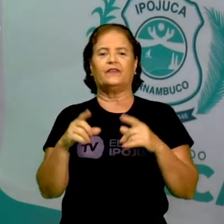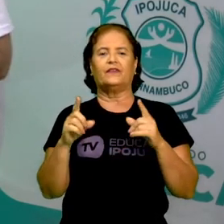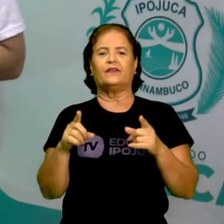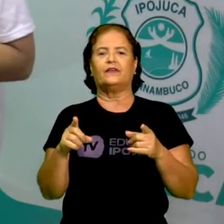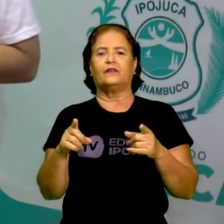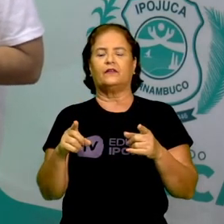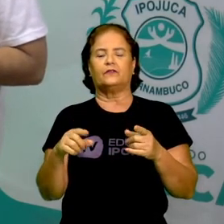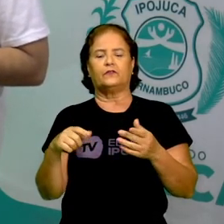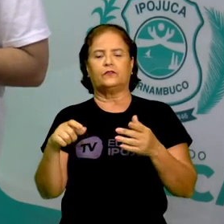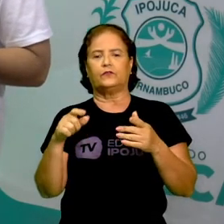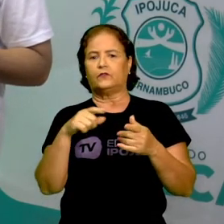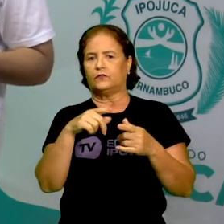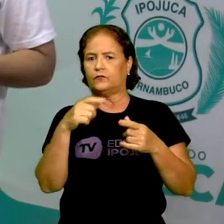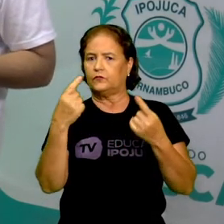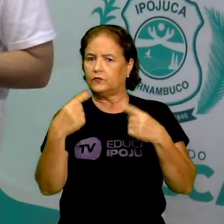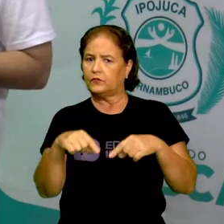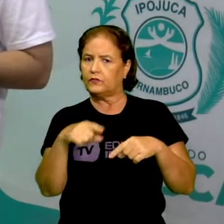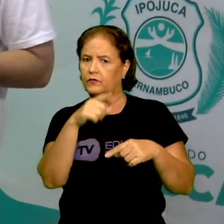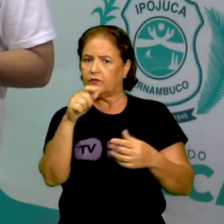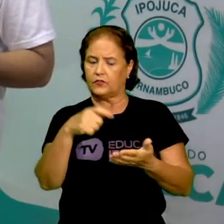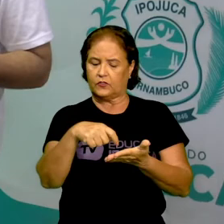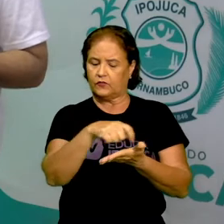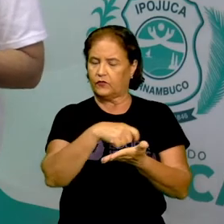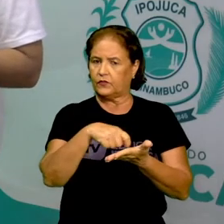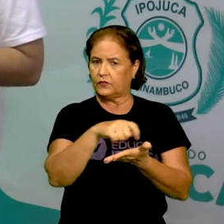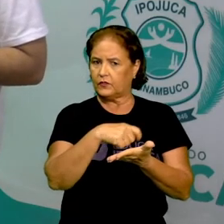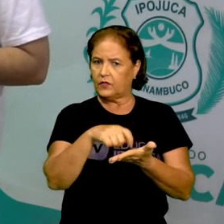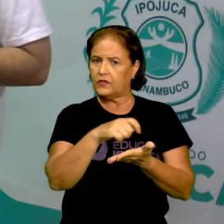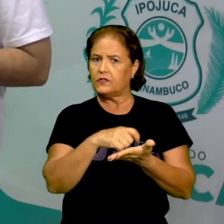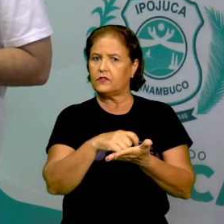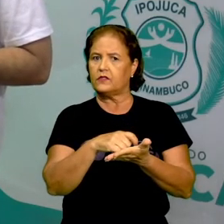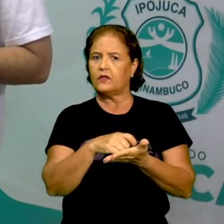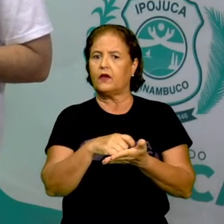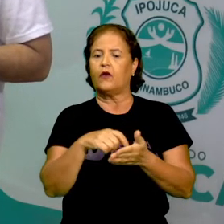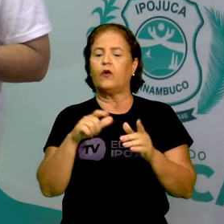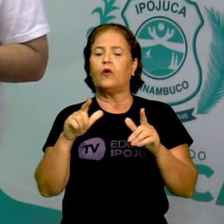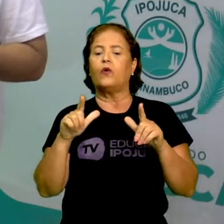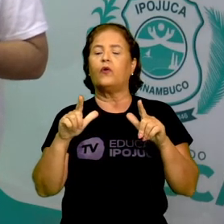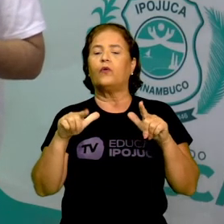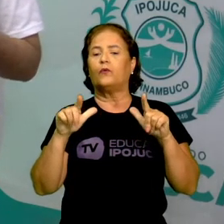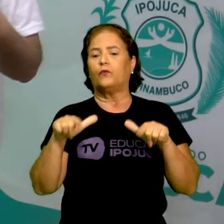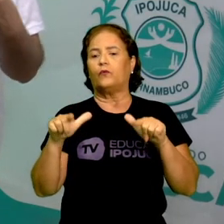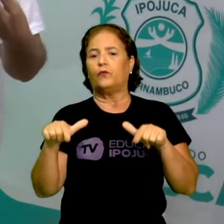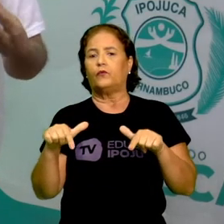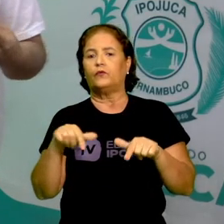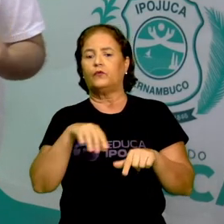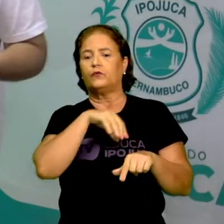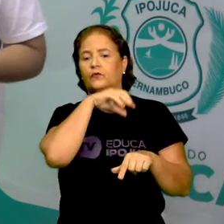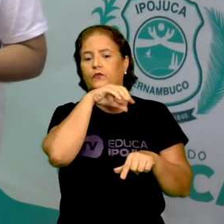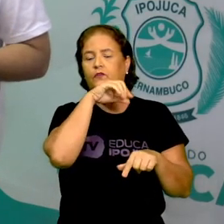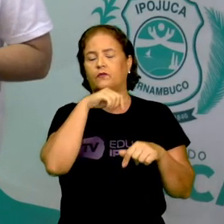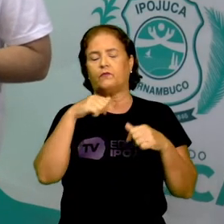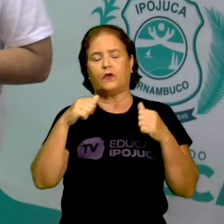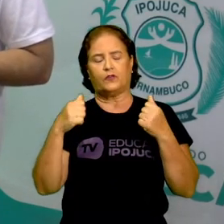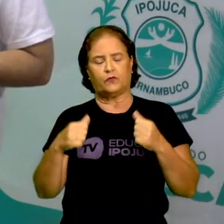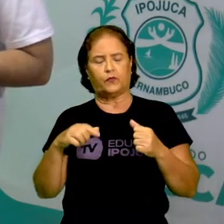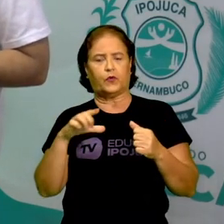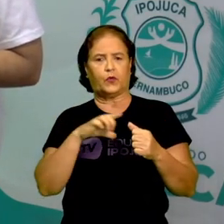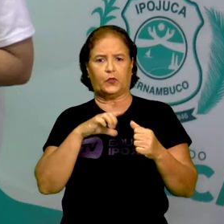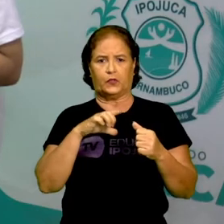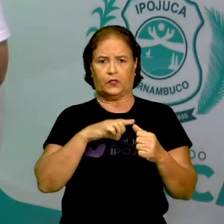irão desenhar como é o espaço onde esses animais podem estar ou viver.